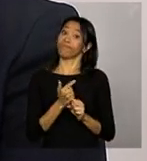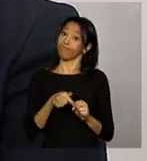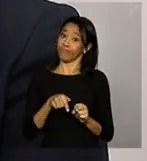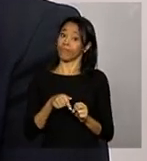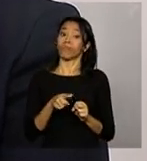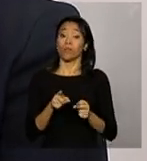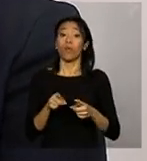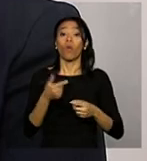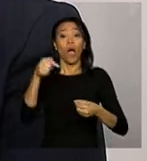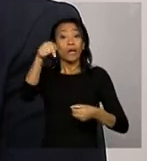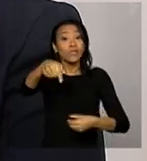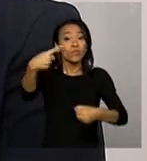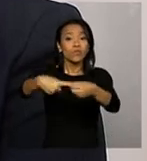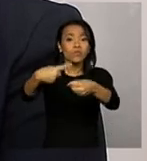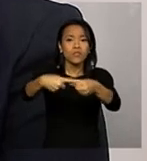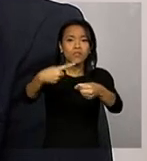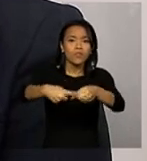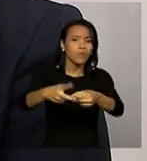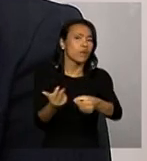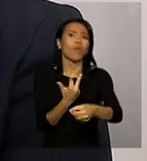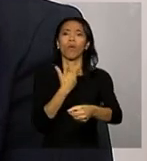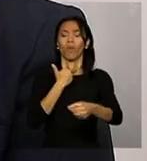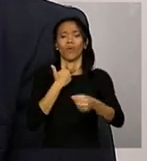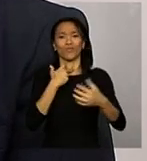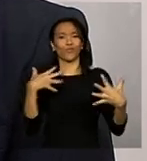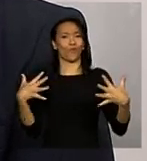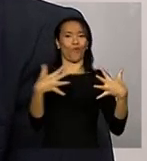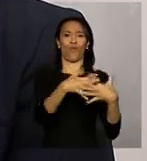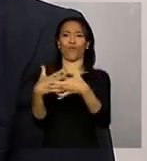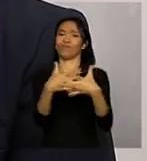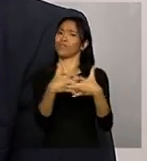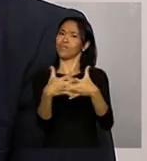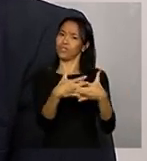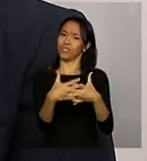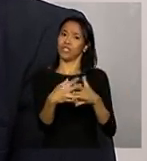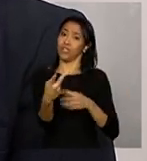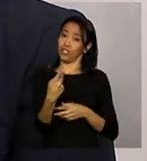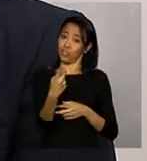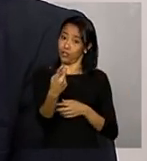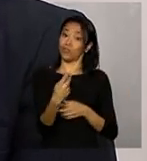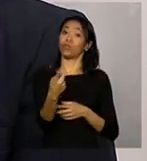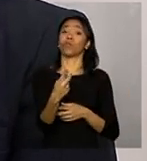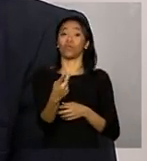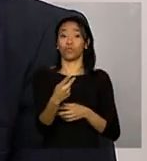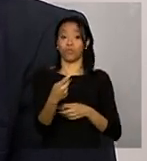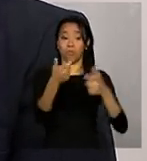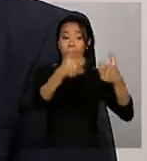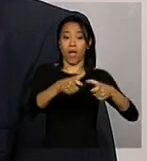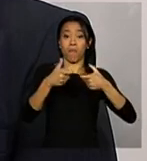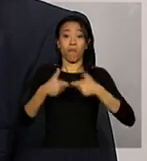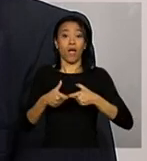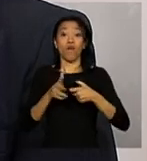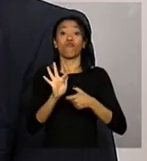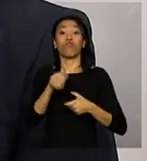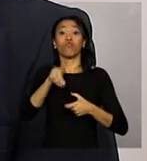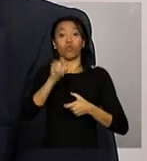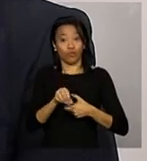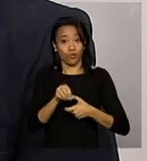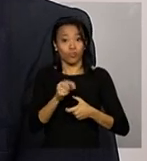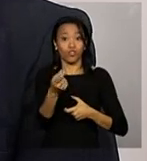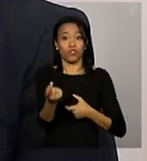município aqui ele não pode confundir esses dois campos de devolução que são para fatores distintos.